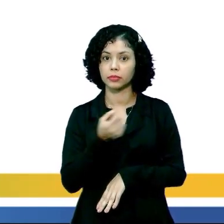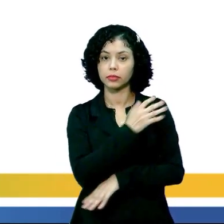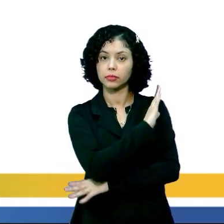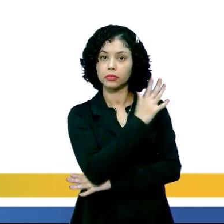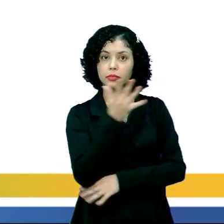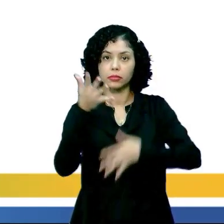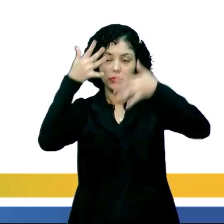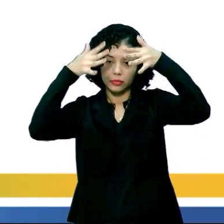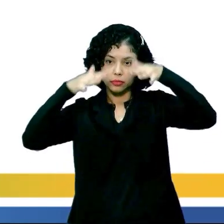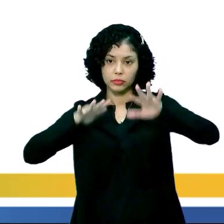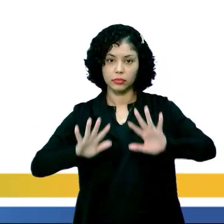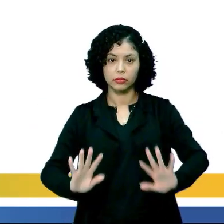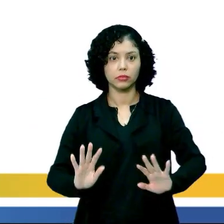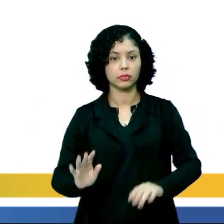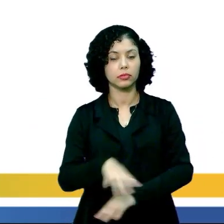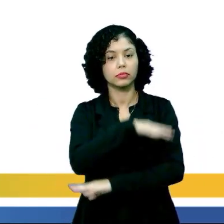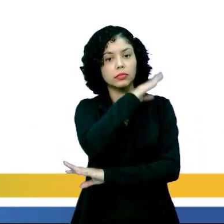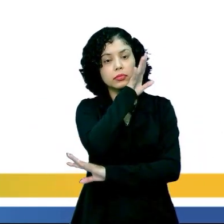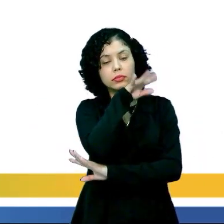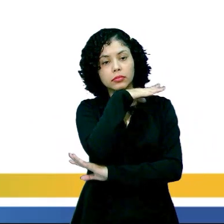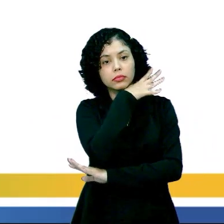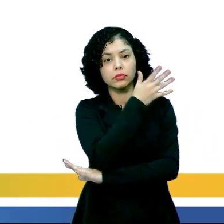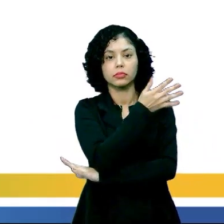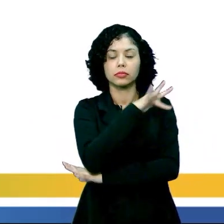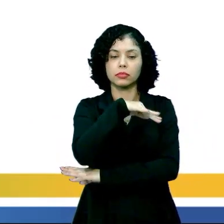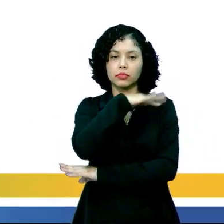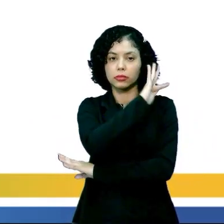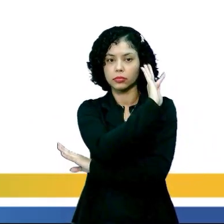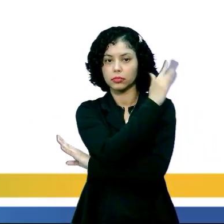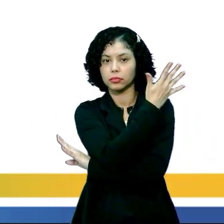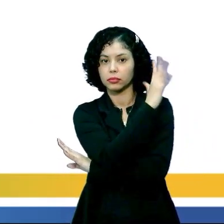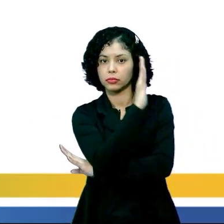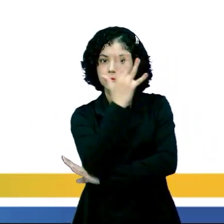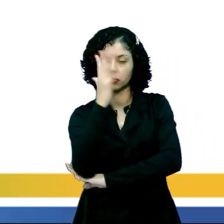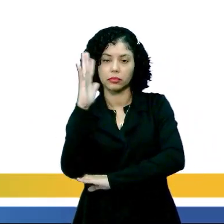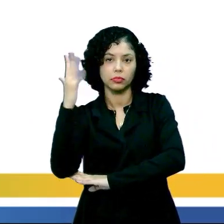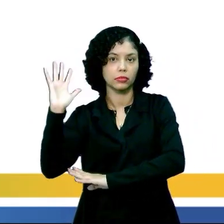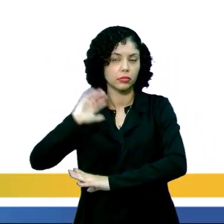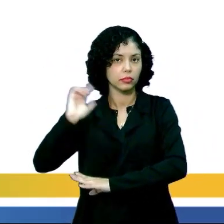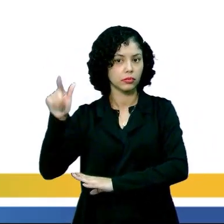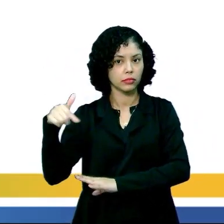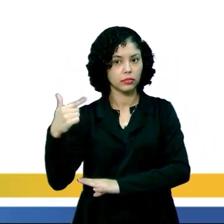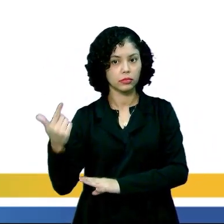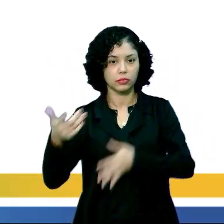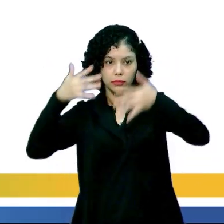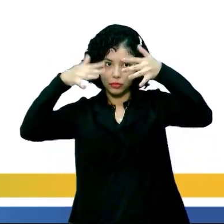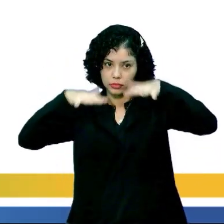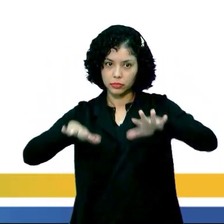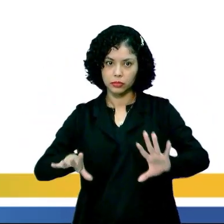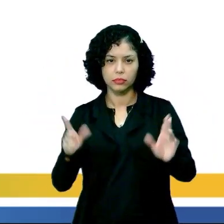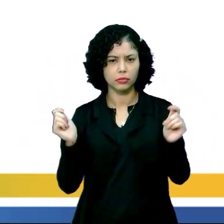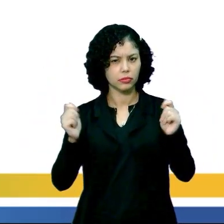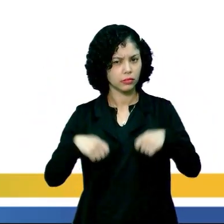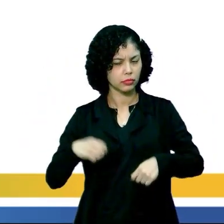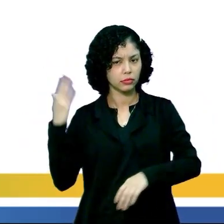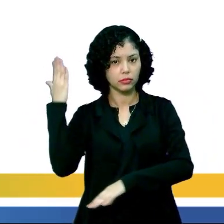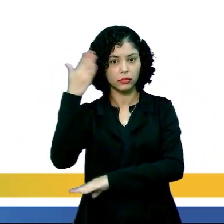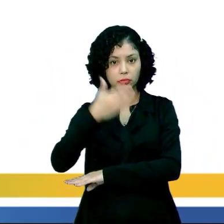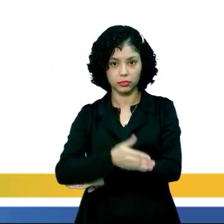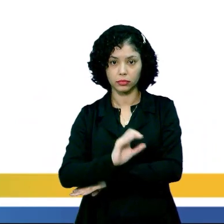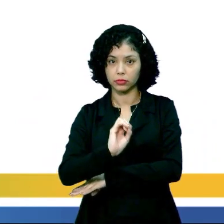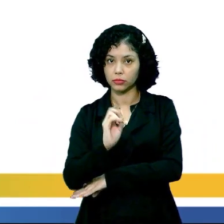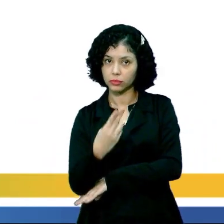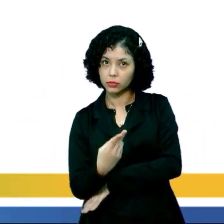elementos naturais, que compõem a fauna, a flora e os demais recursos naturais, que possibilitam e contribuem direta